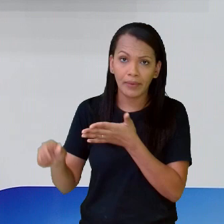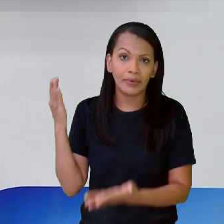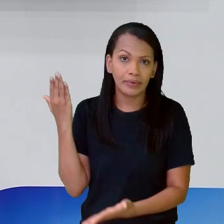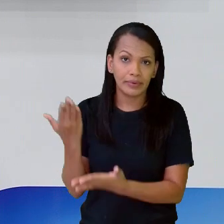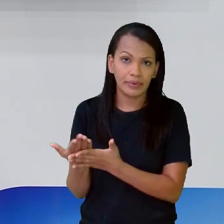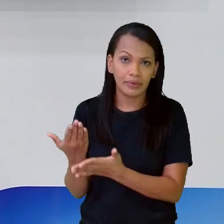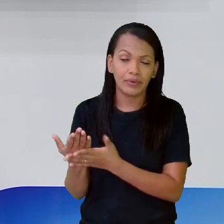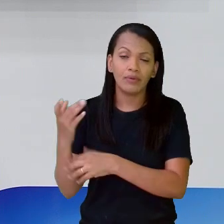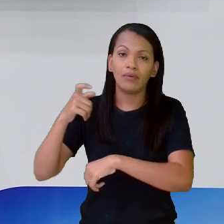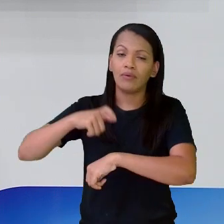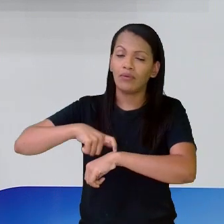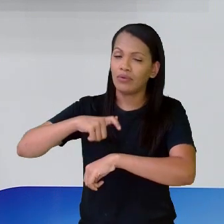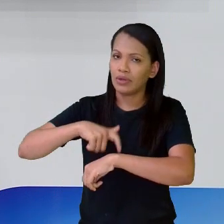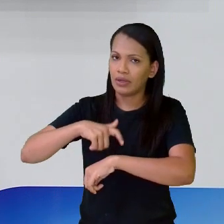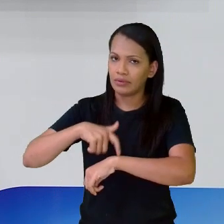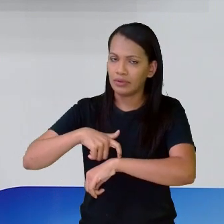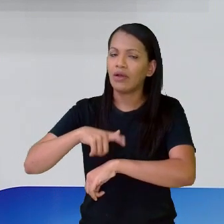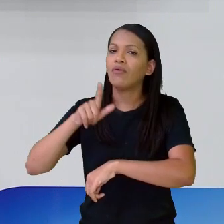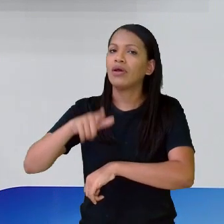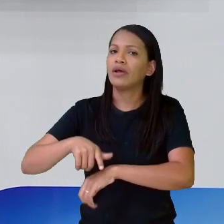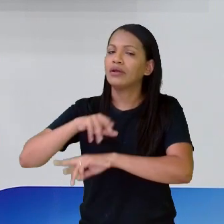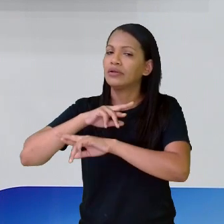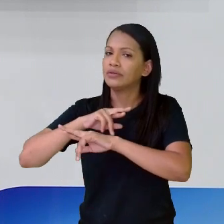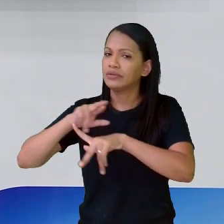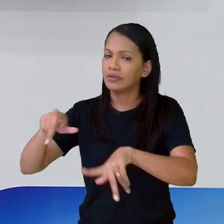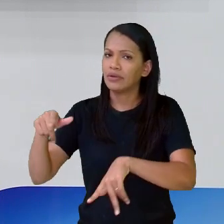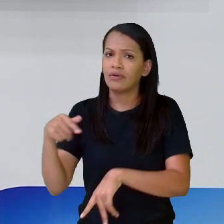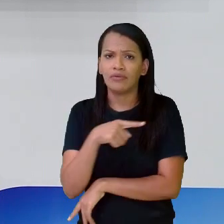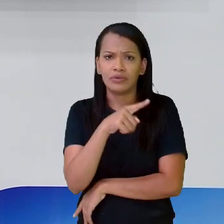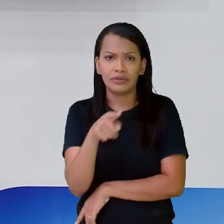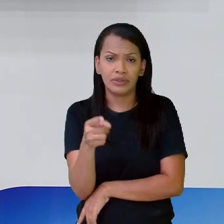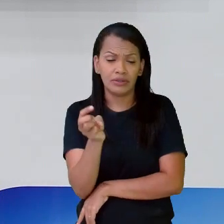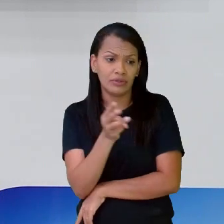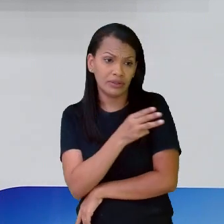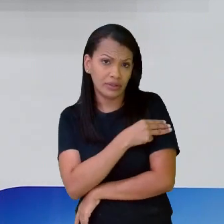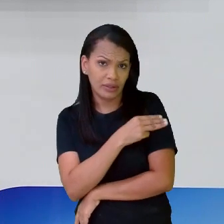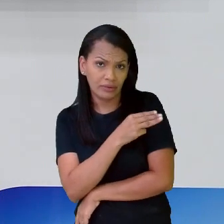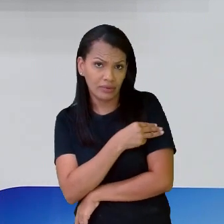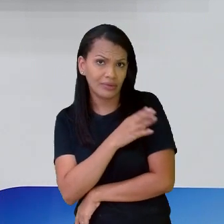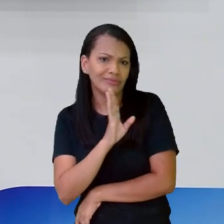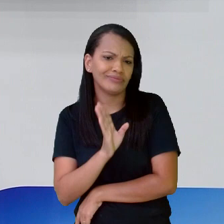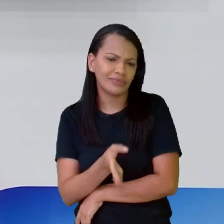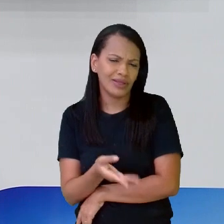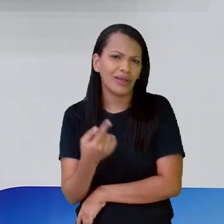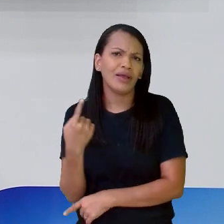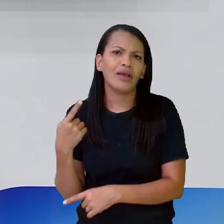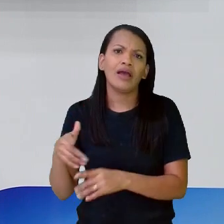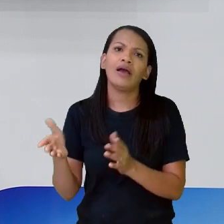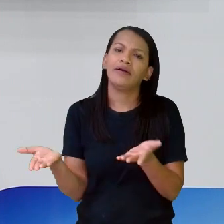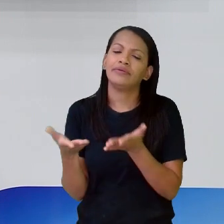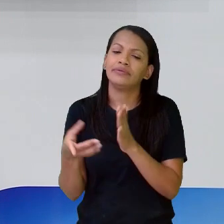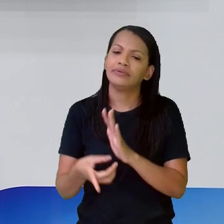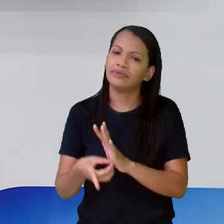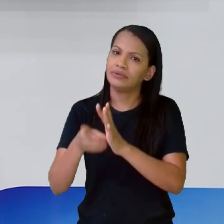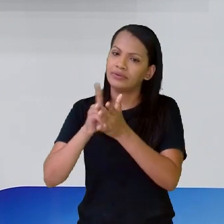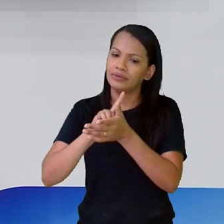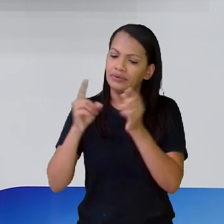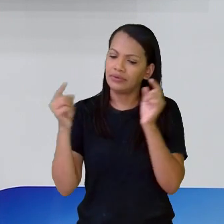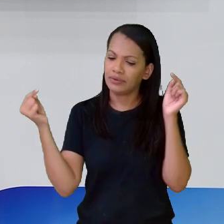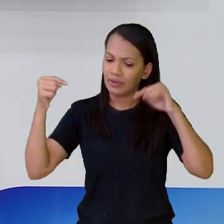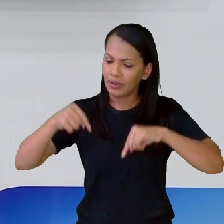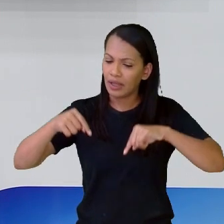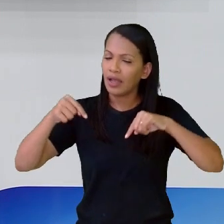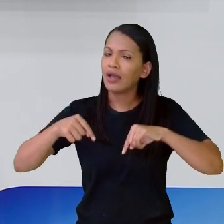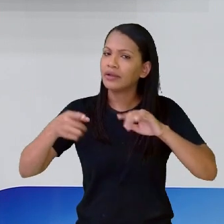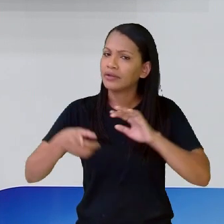O horário da aula do quarto ano é diferente do horário lá que você veio do terceiro ano, né? Um pouquinho mais cedo a aula aqui do quarto